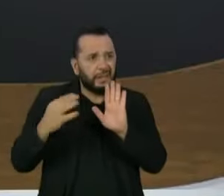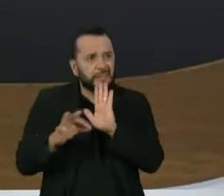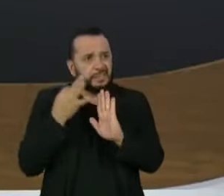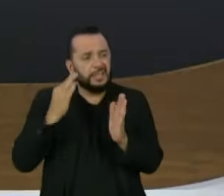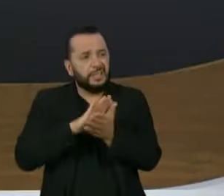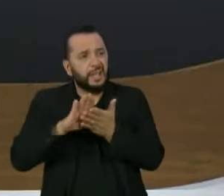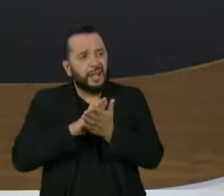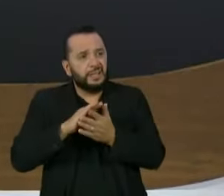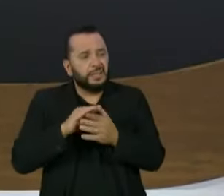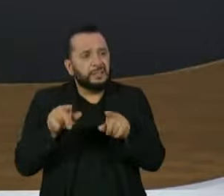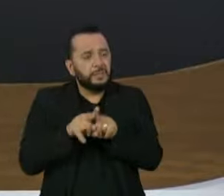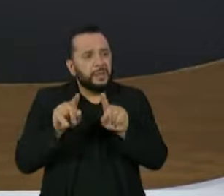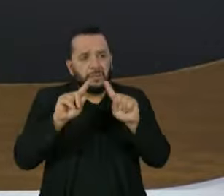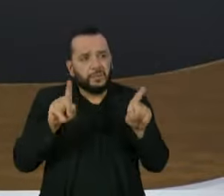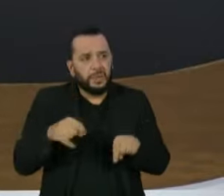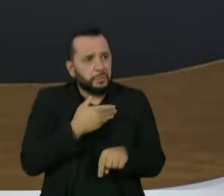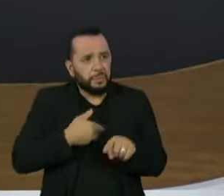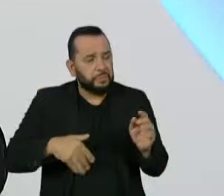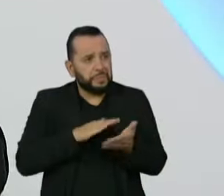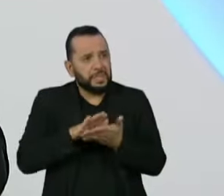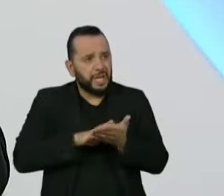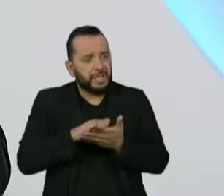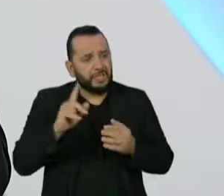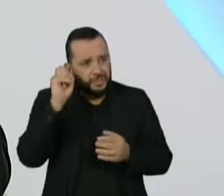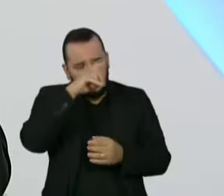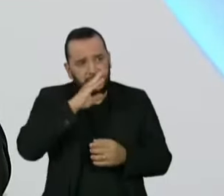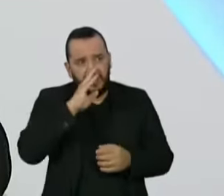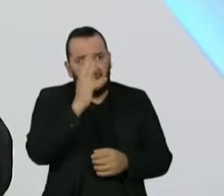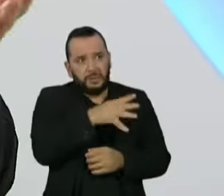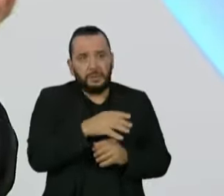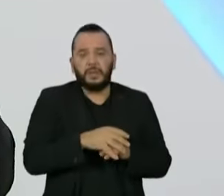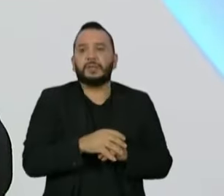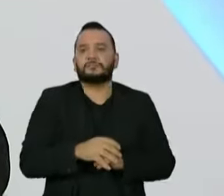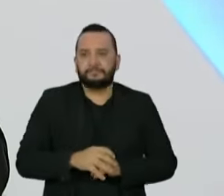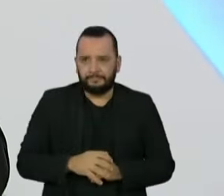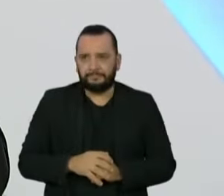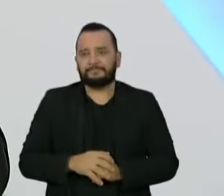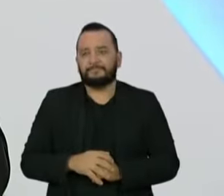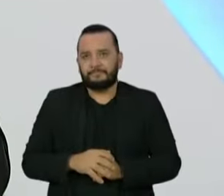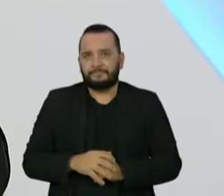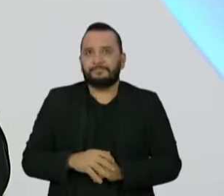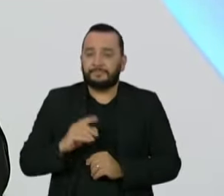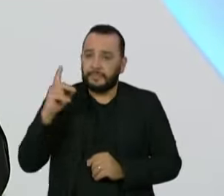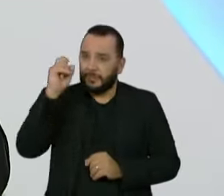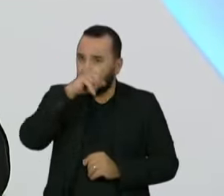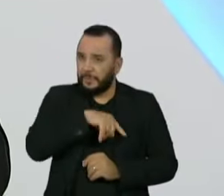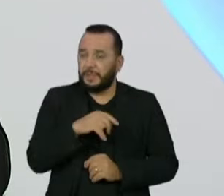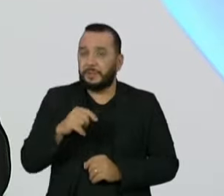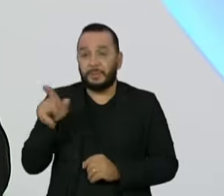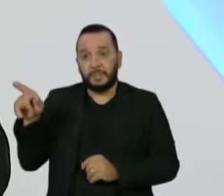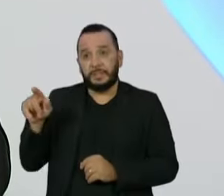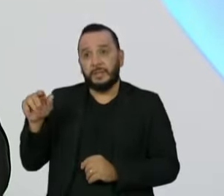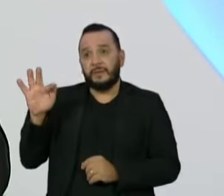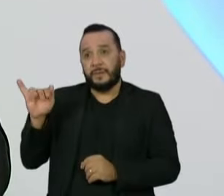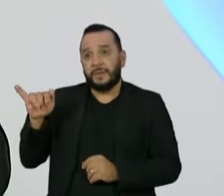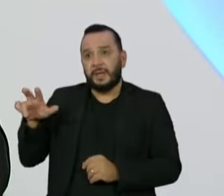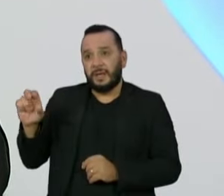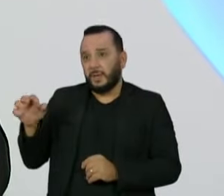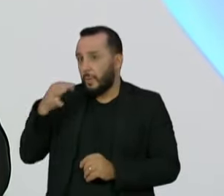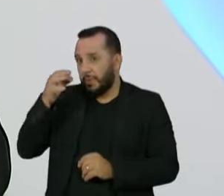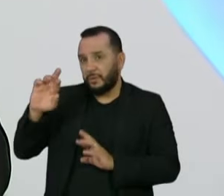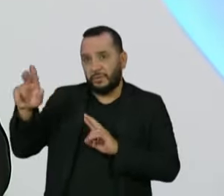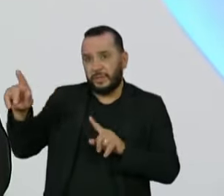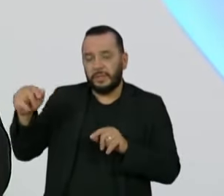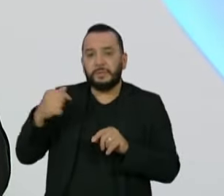função pública a exercer? Eu tenho dificuldade em fazer sem imputação. Fabiano, acho diferente. O que eu estou fazendo é apresentar a